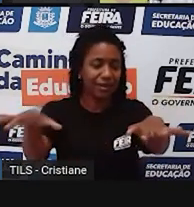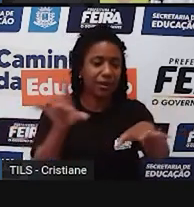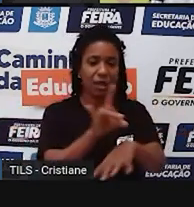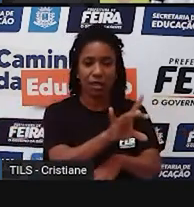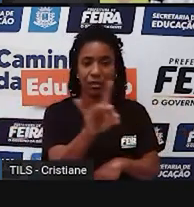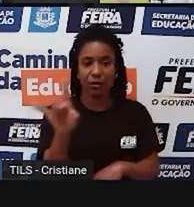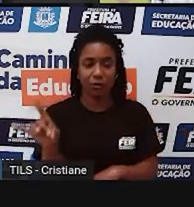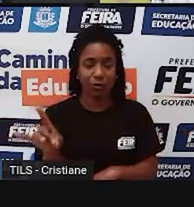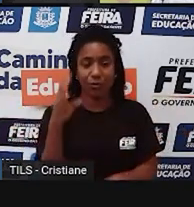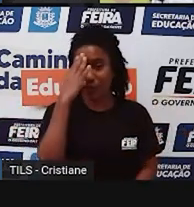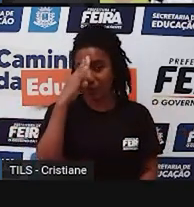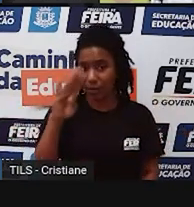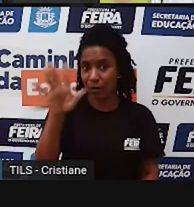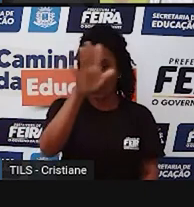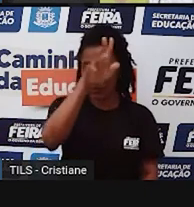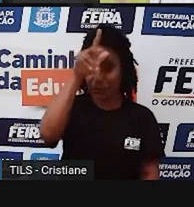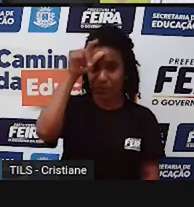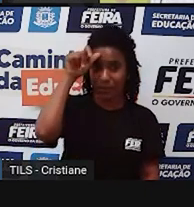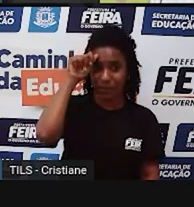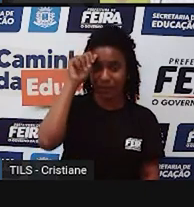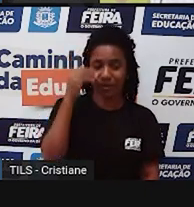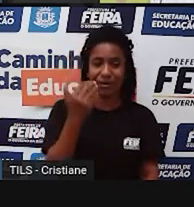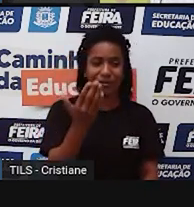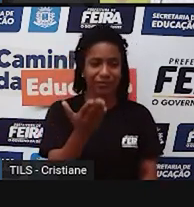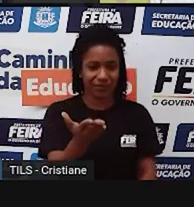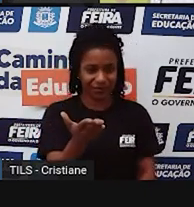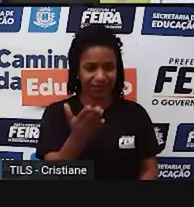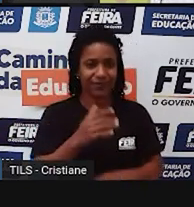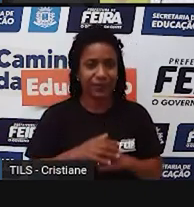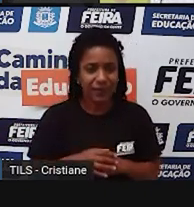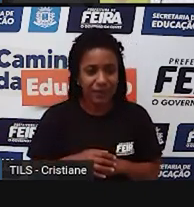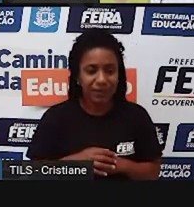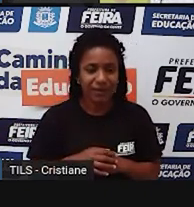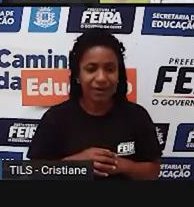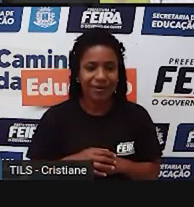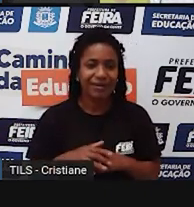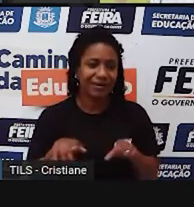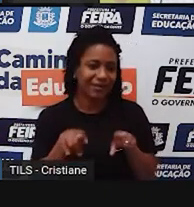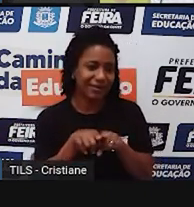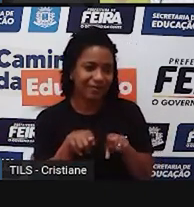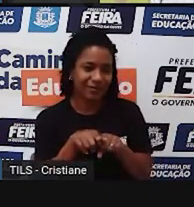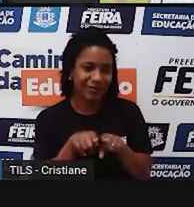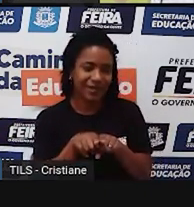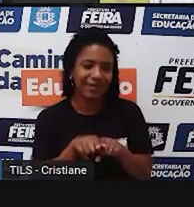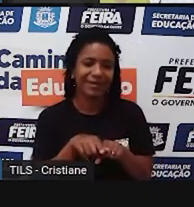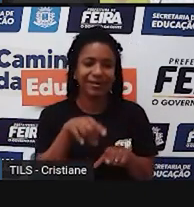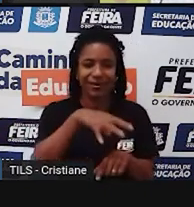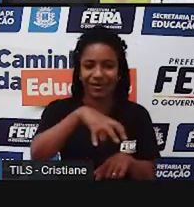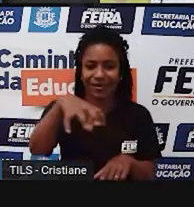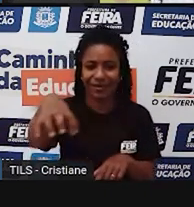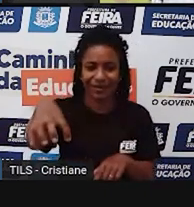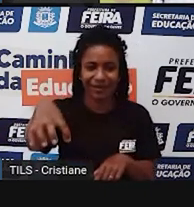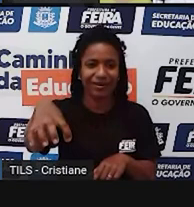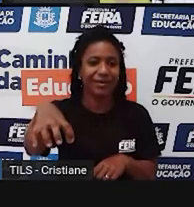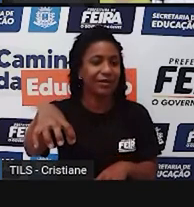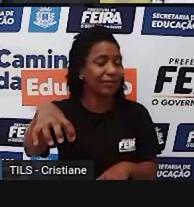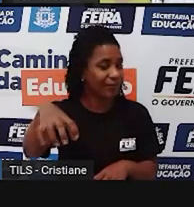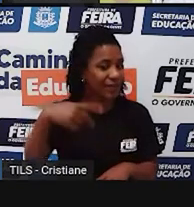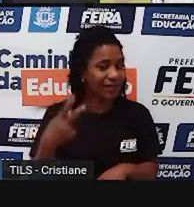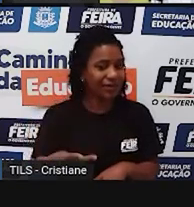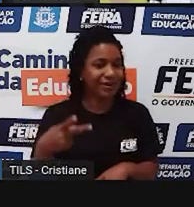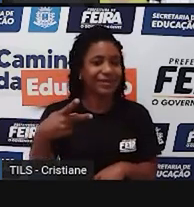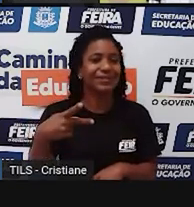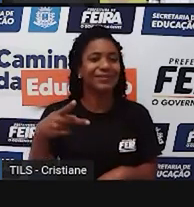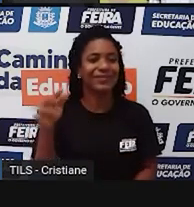Então, qual é rio principal? O rio Amazonas. E assim, excessivamente da gente, né, aqui, né, uma bacia muito importante, que é a do São